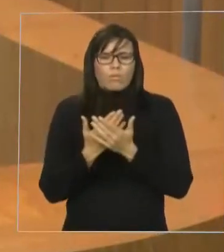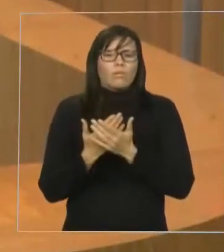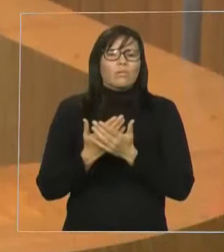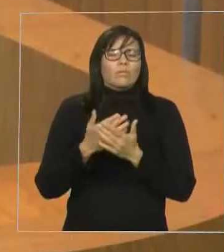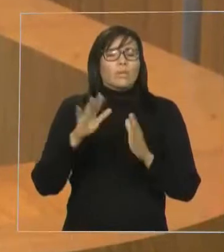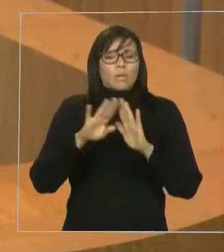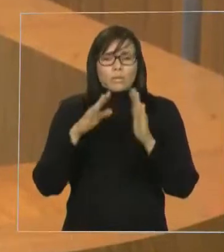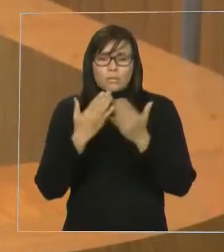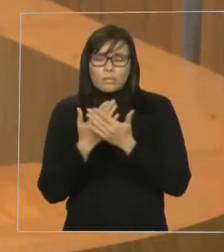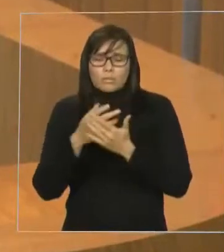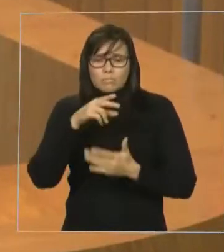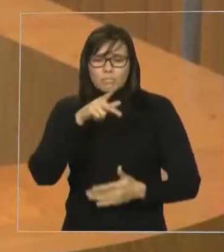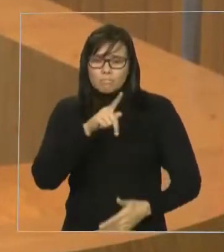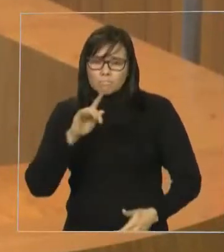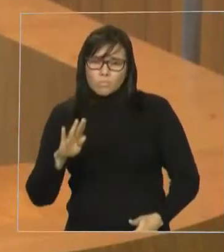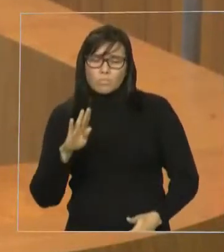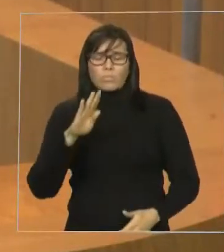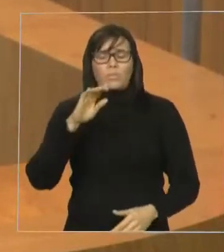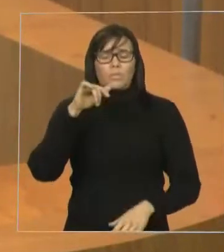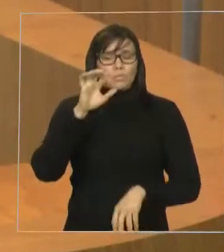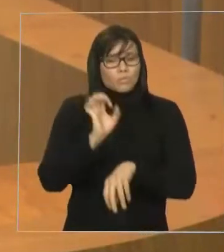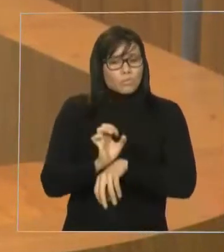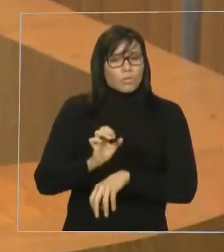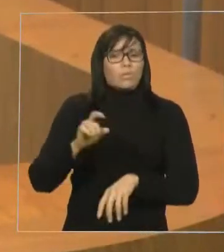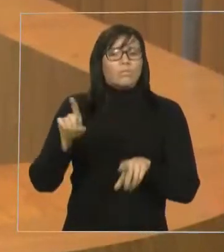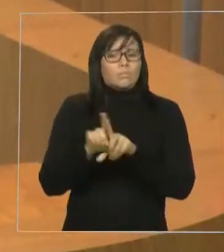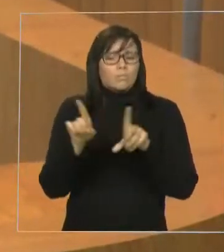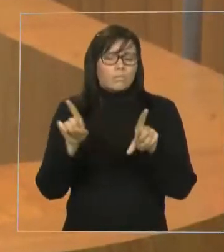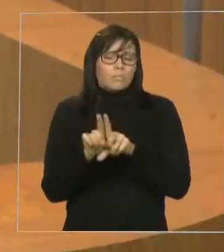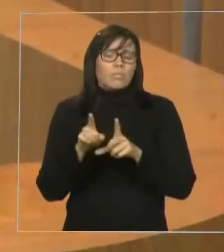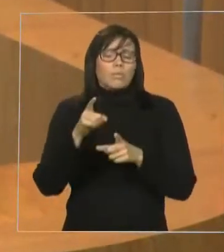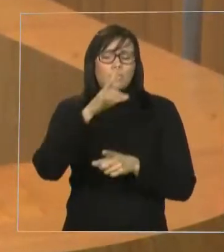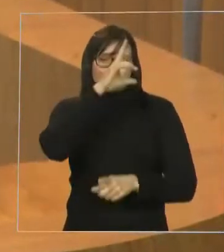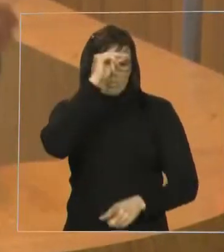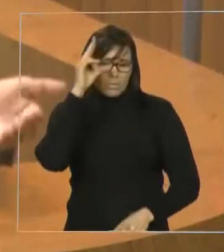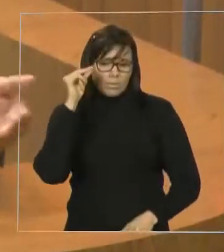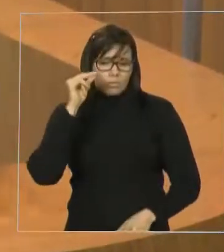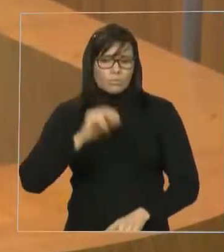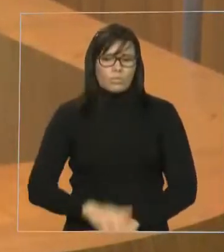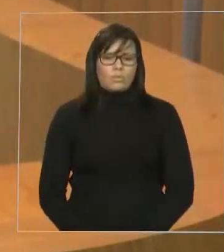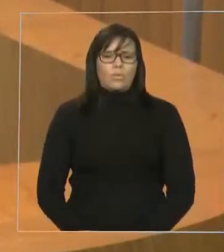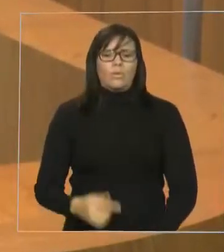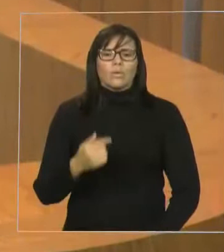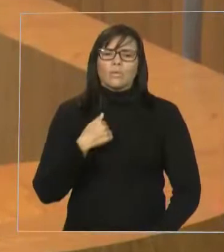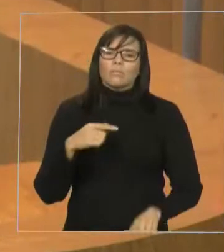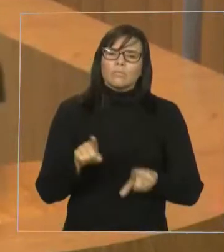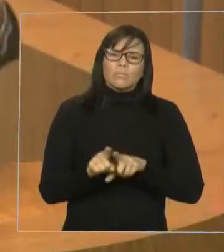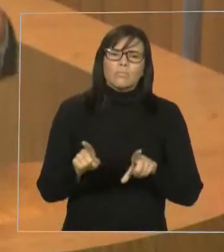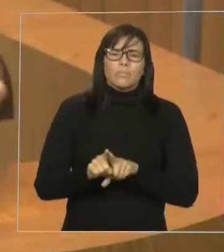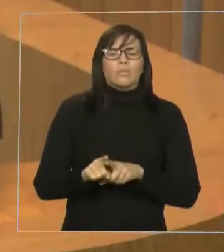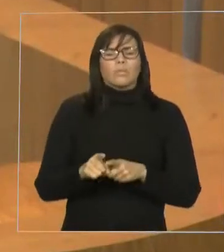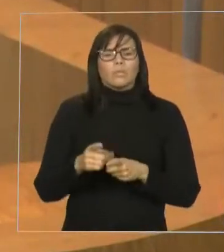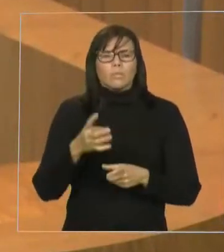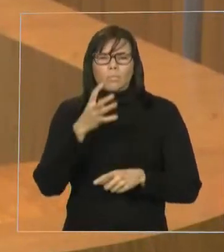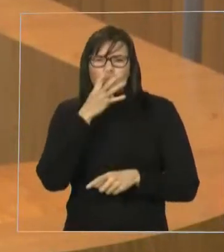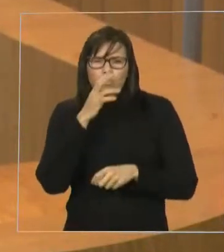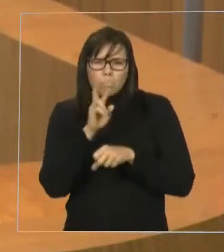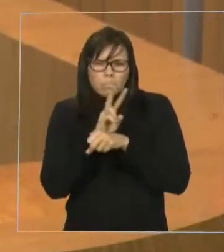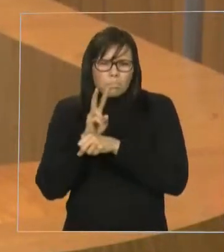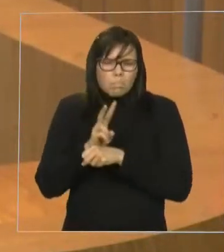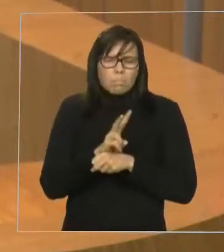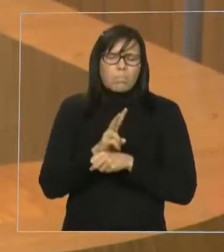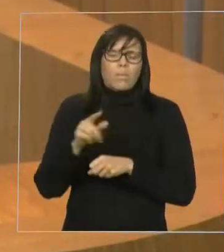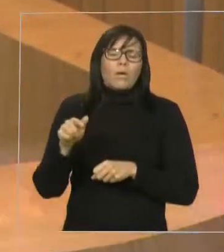temos a preocupação e a valorização dos professores, da capacitação dos professores e a preocupação